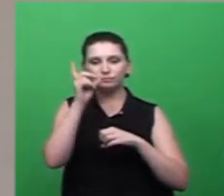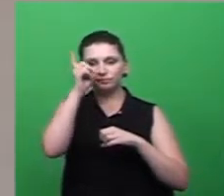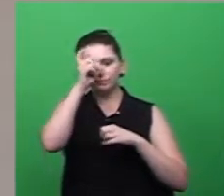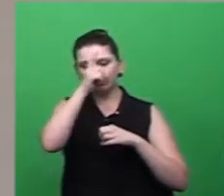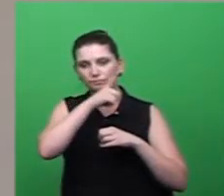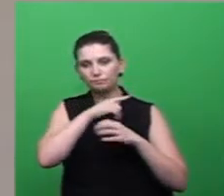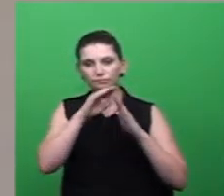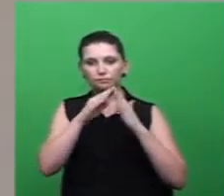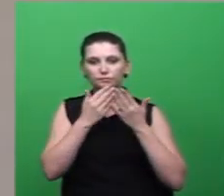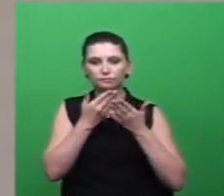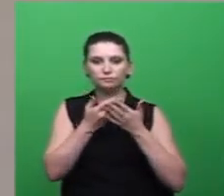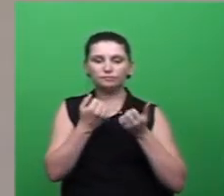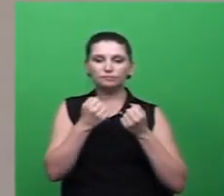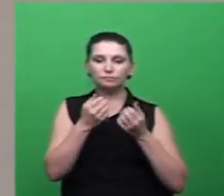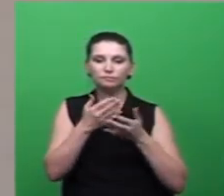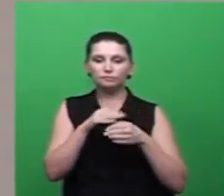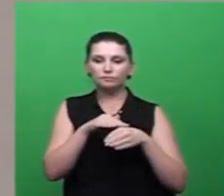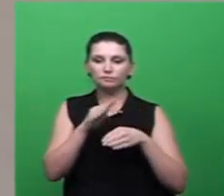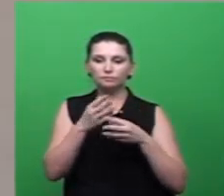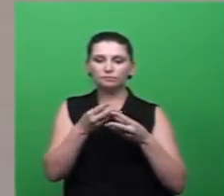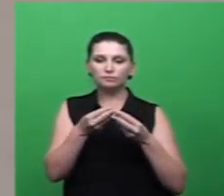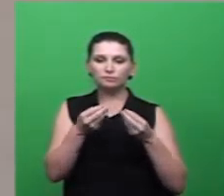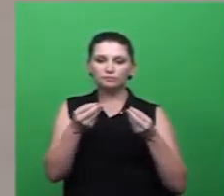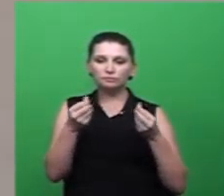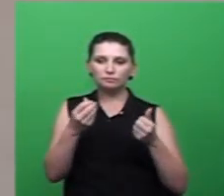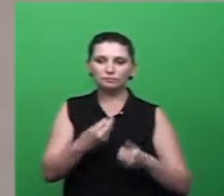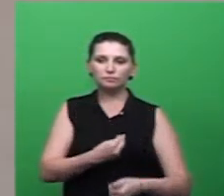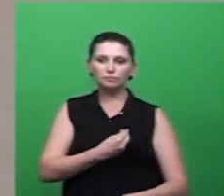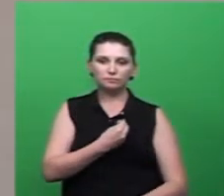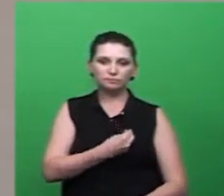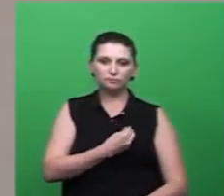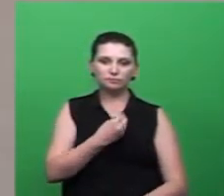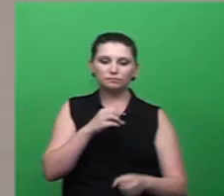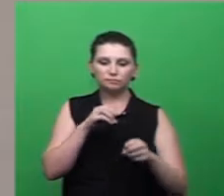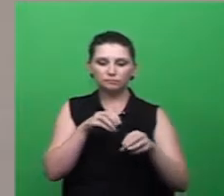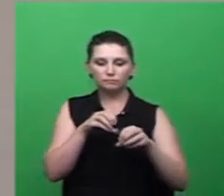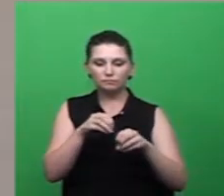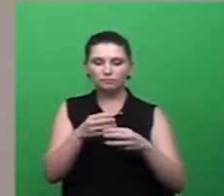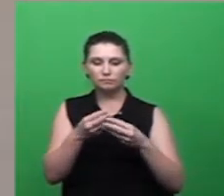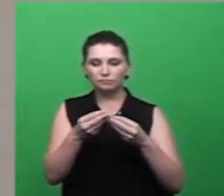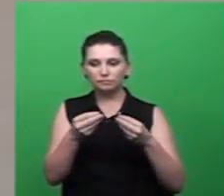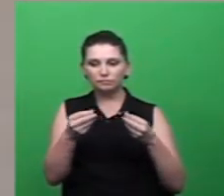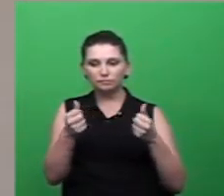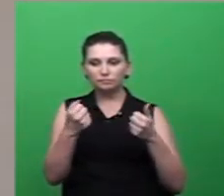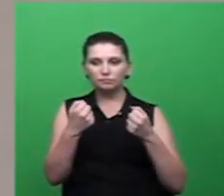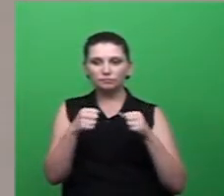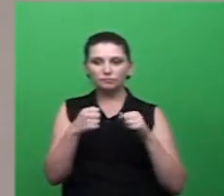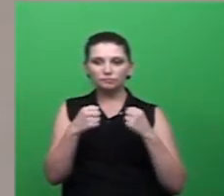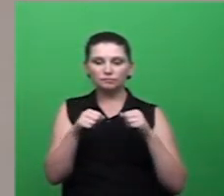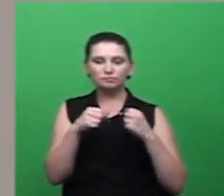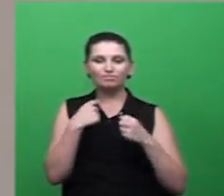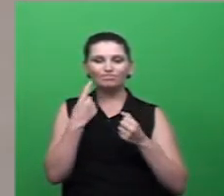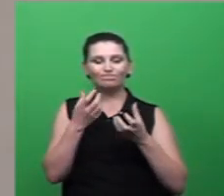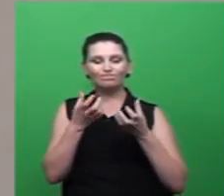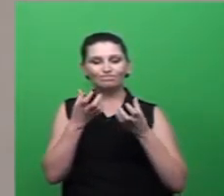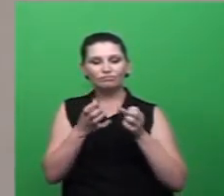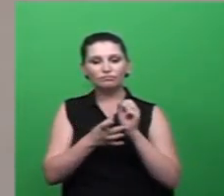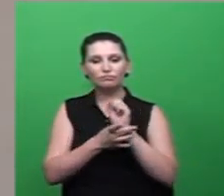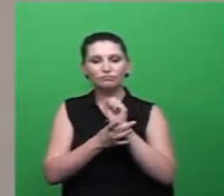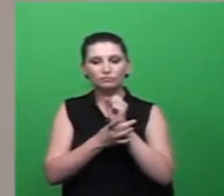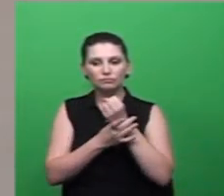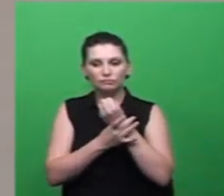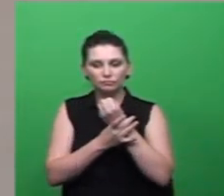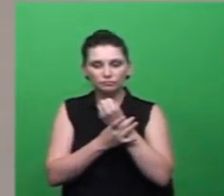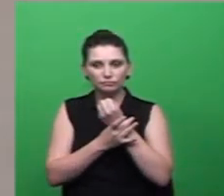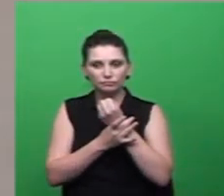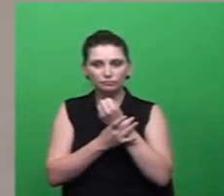para dar qualidade de vida e uma educação de qualidade. Isso que nós precisamos. Voltamos tanto por segurança, não adianta